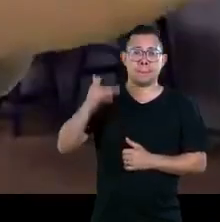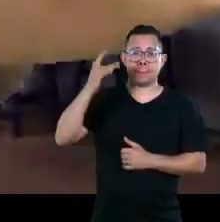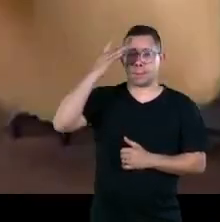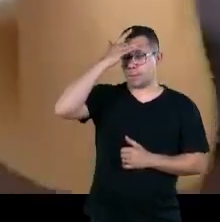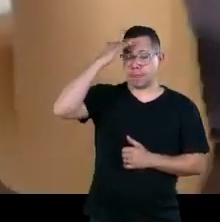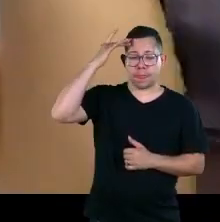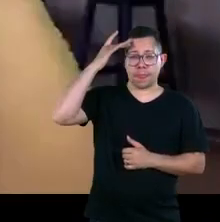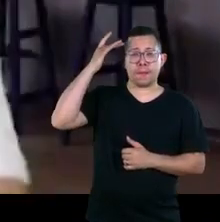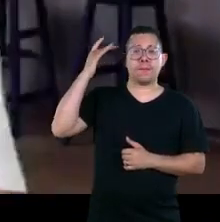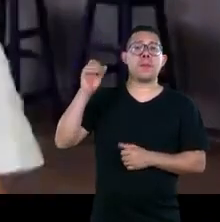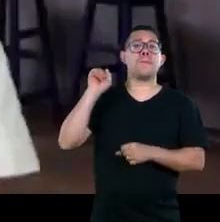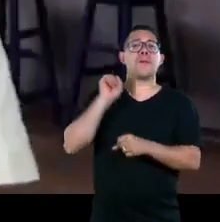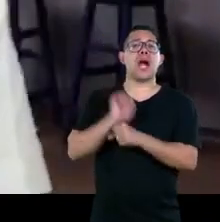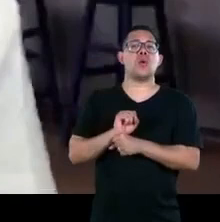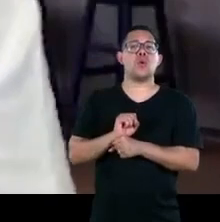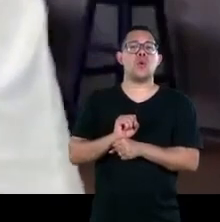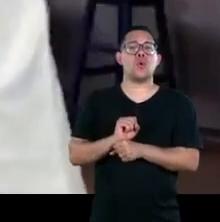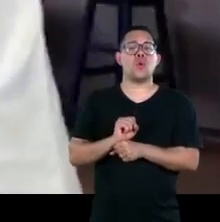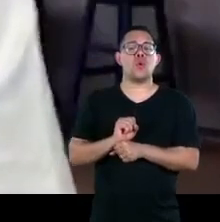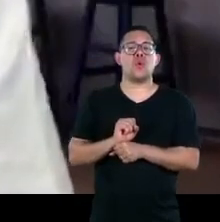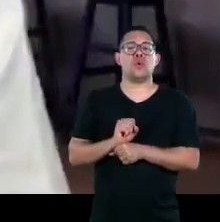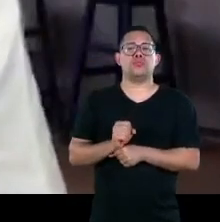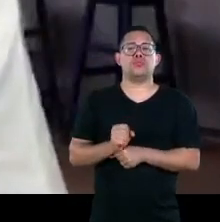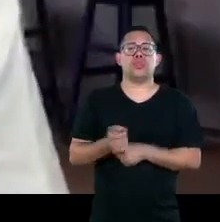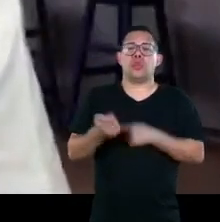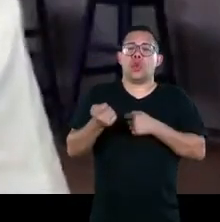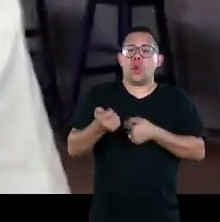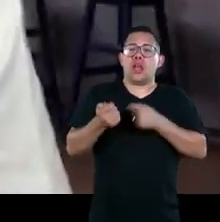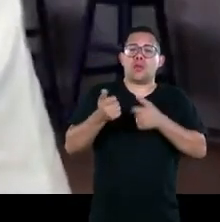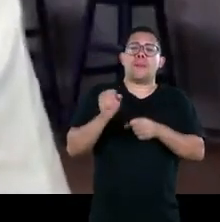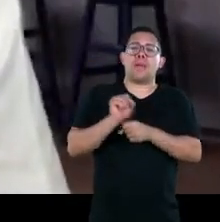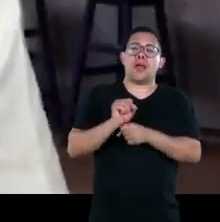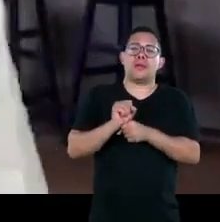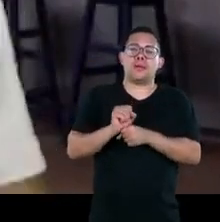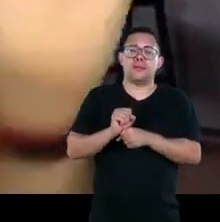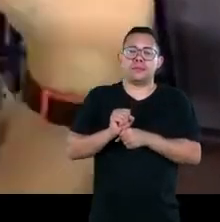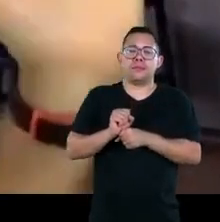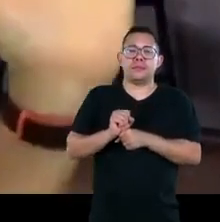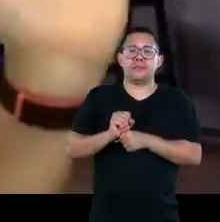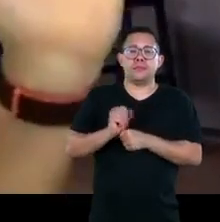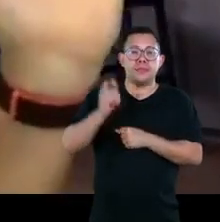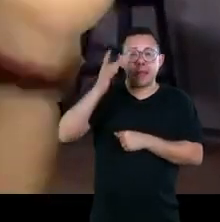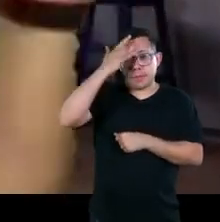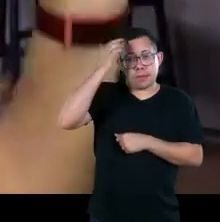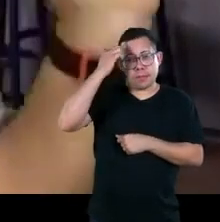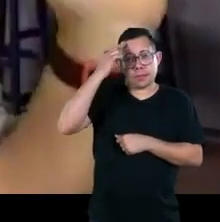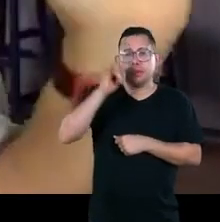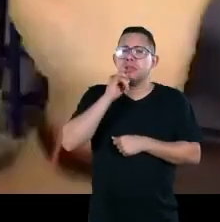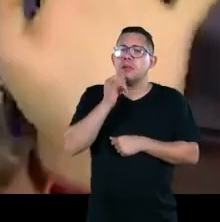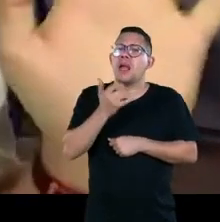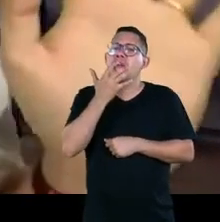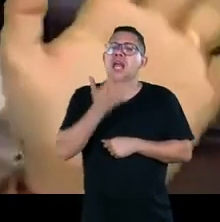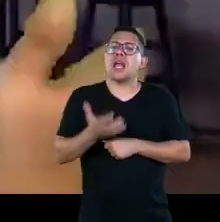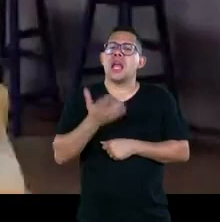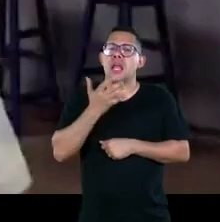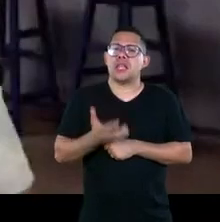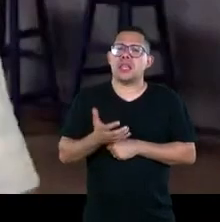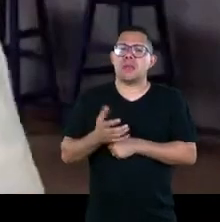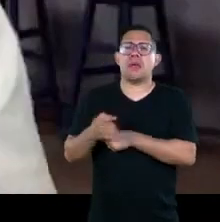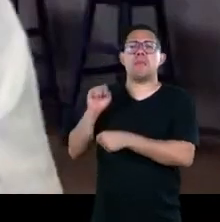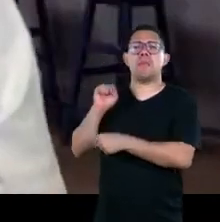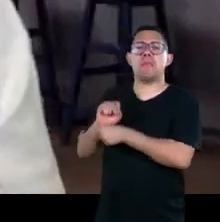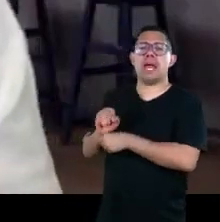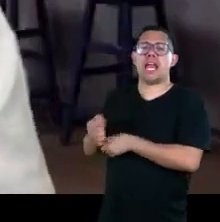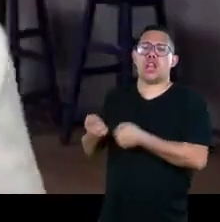as doações voltaram correndo então as pessoas entenderam que terminou a Covid em dezembro não precisava mais doar porque as pessoas não mais fome